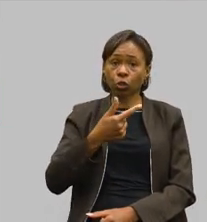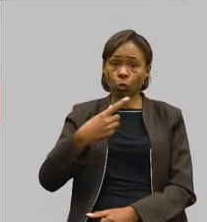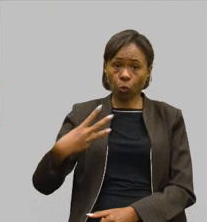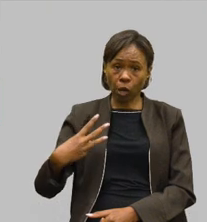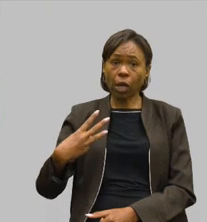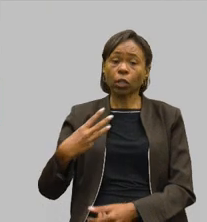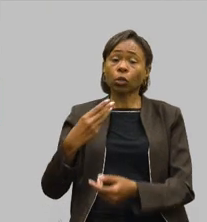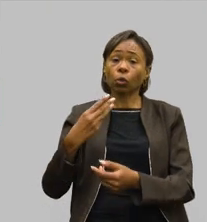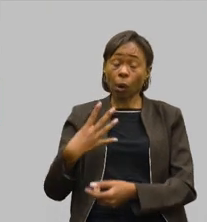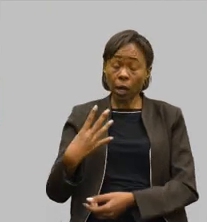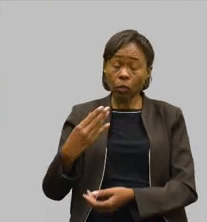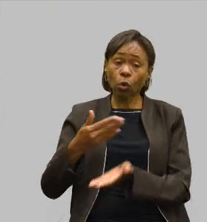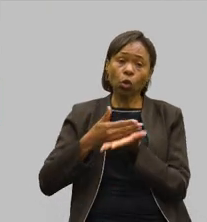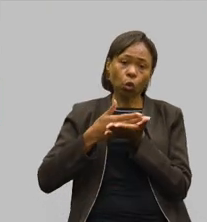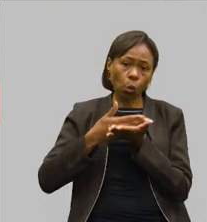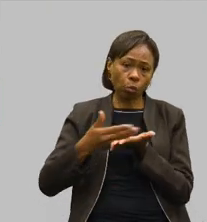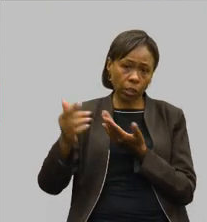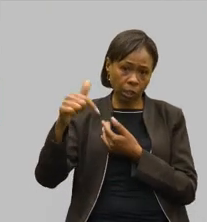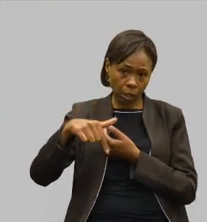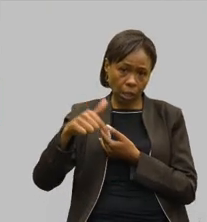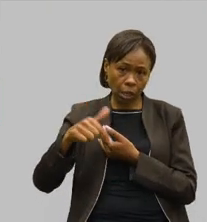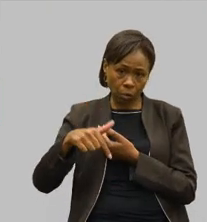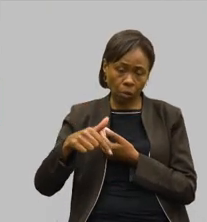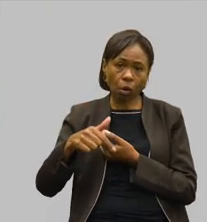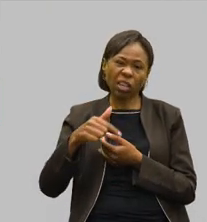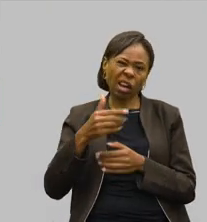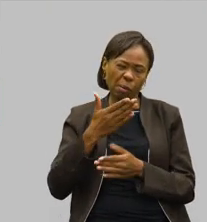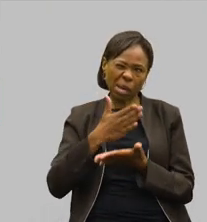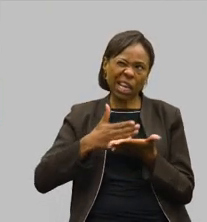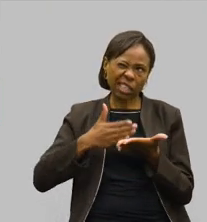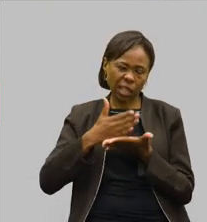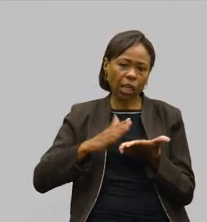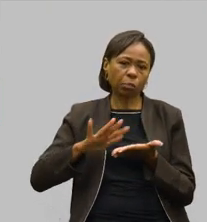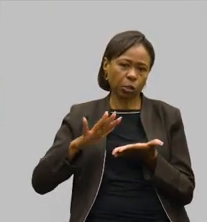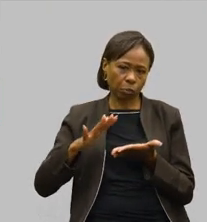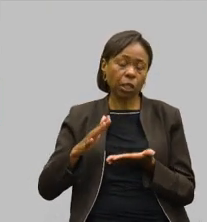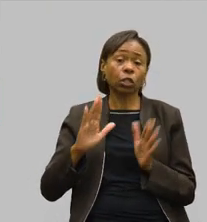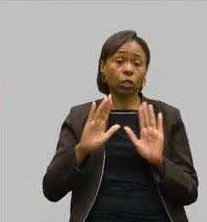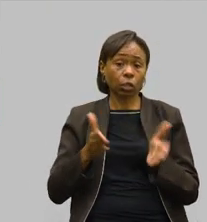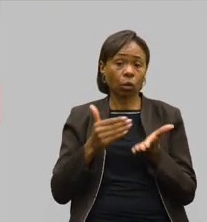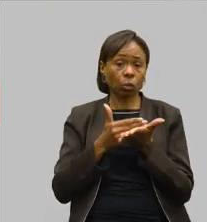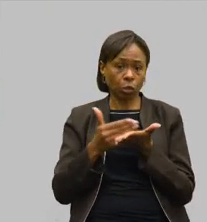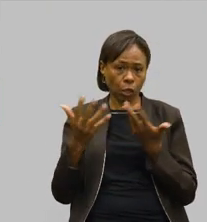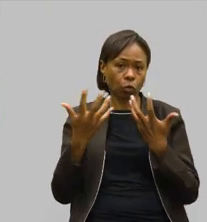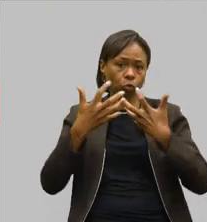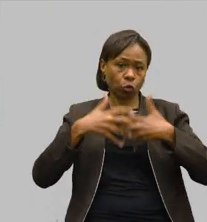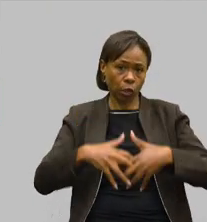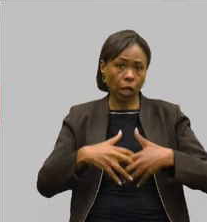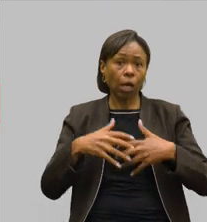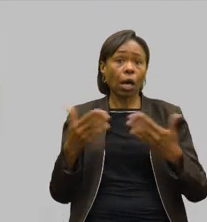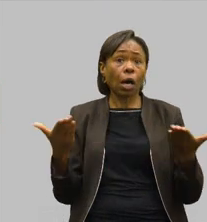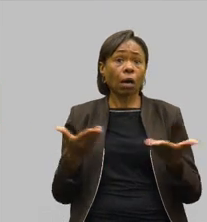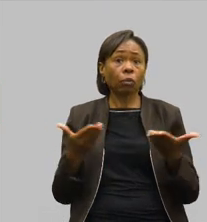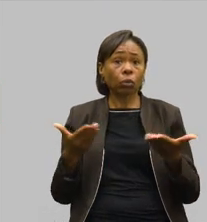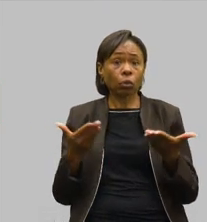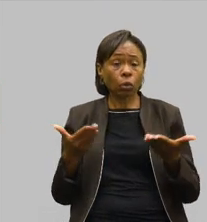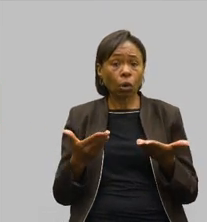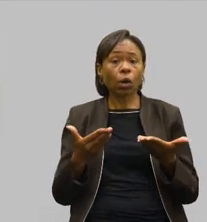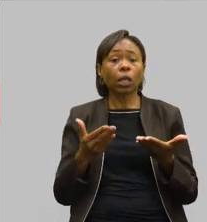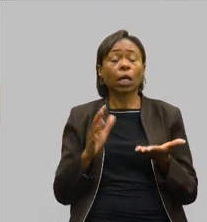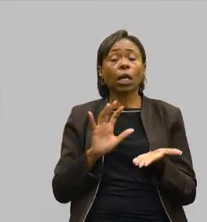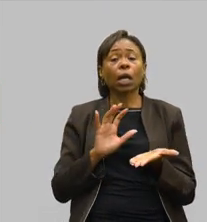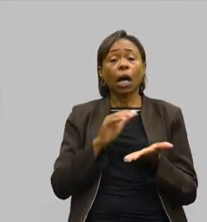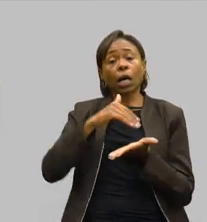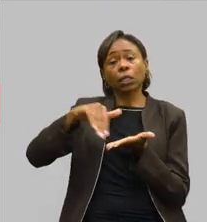iniciadas, mais da metade já se iniciaram. E agora tomo a liberdade de entrar dentro da pasta da